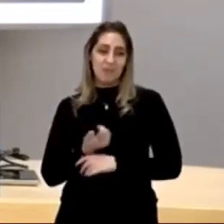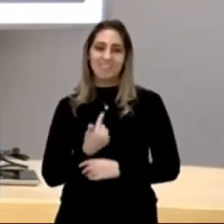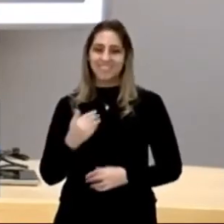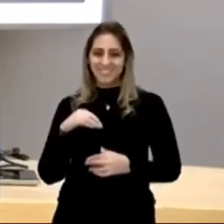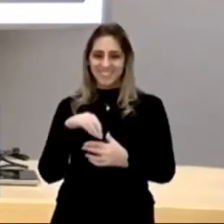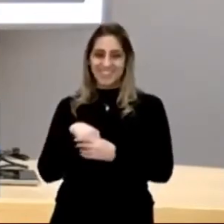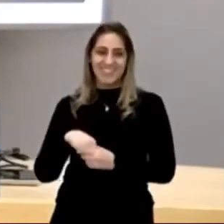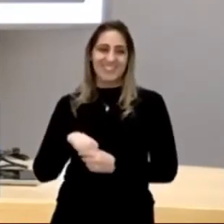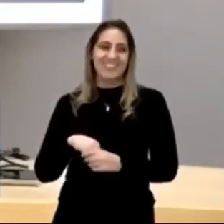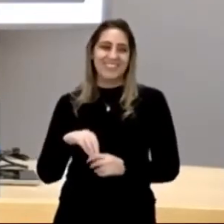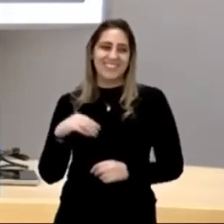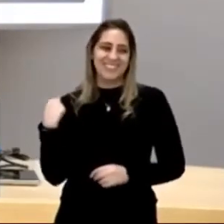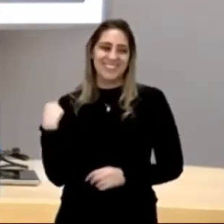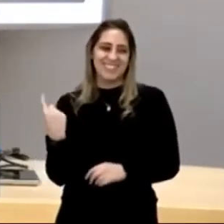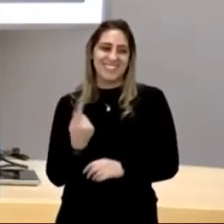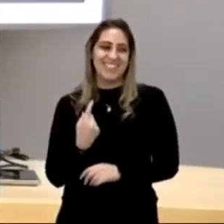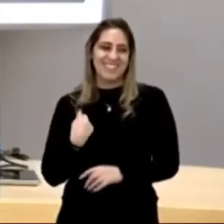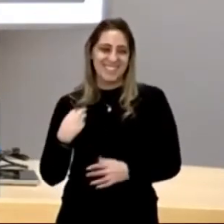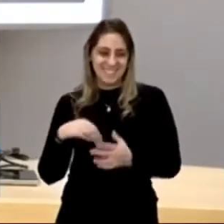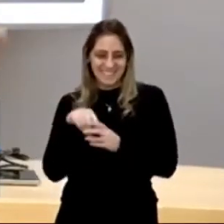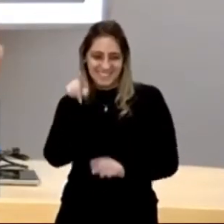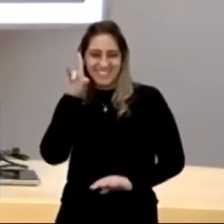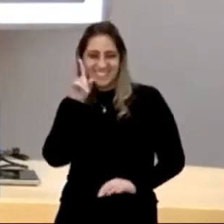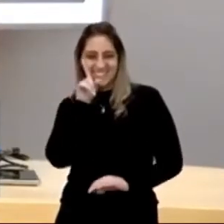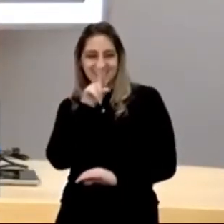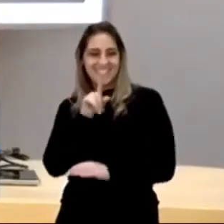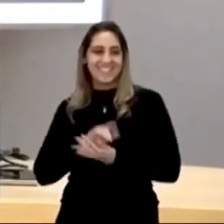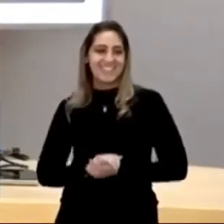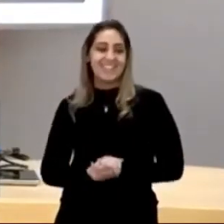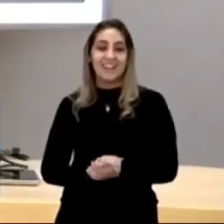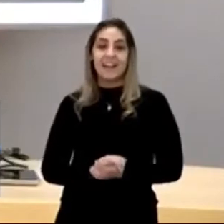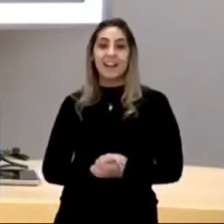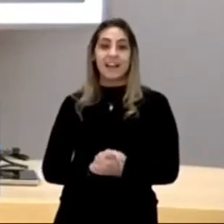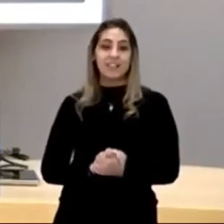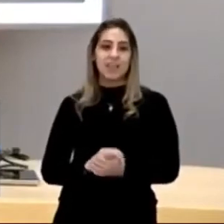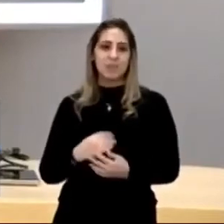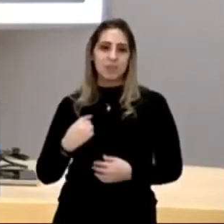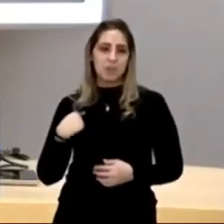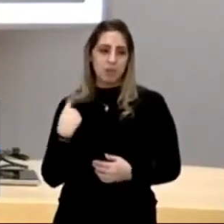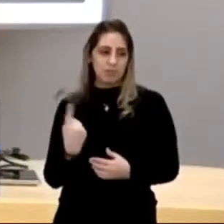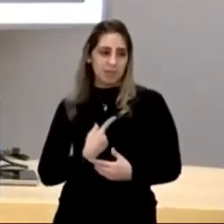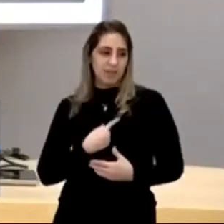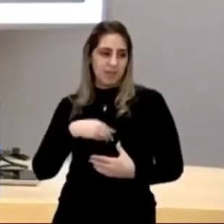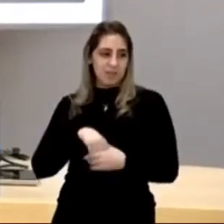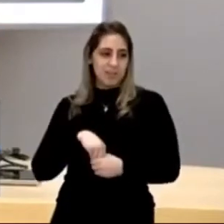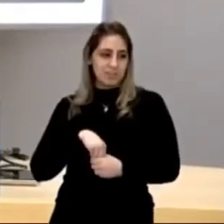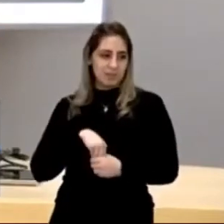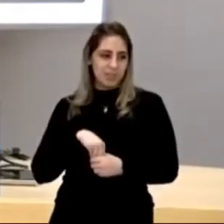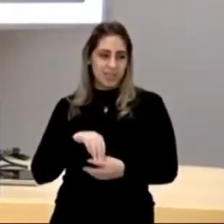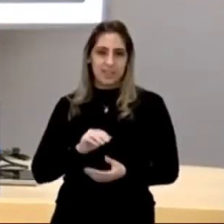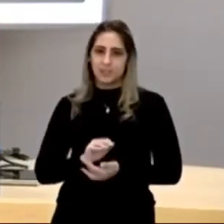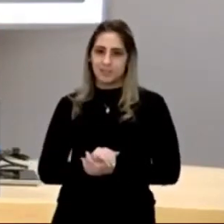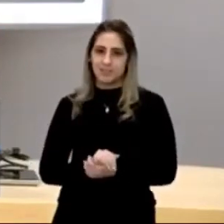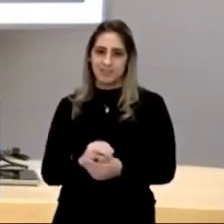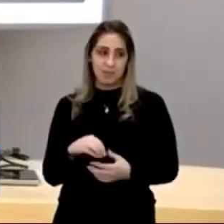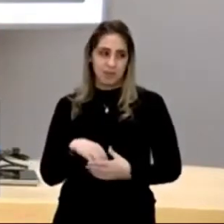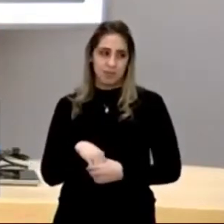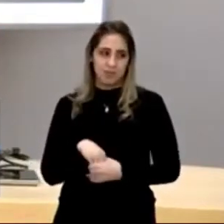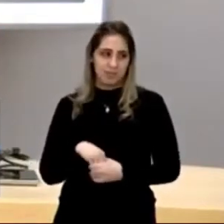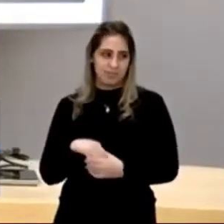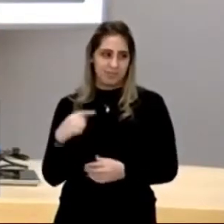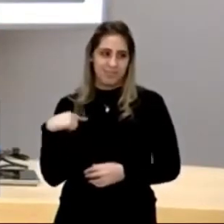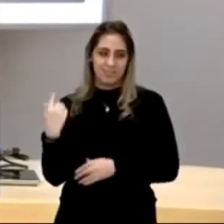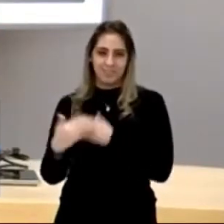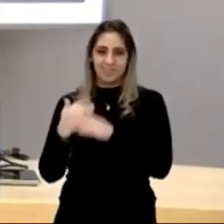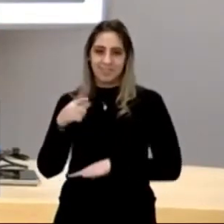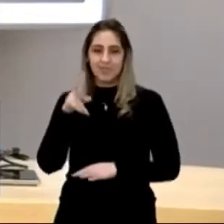Boyle Quay, lá nos Estados Unidos. Isso muitos anos depois. E este filho não traz nada